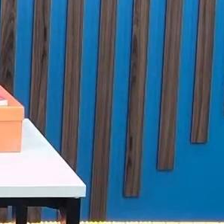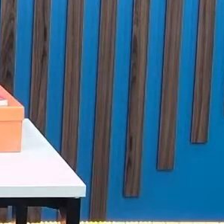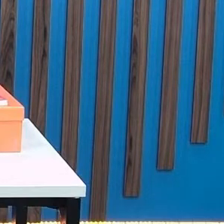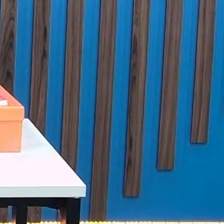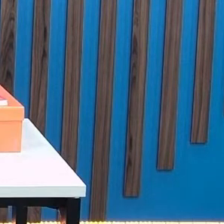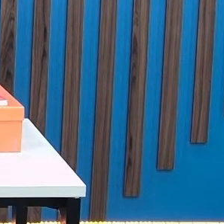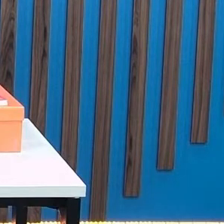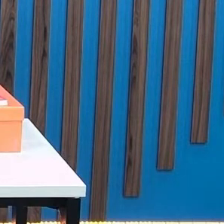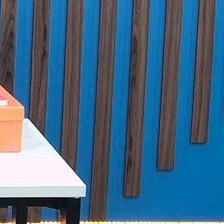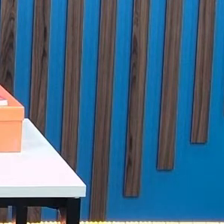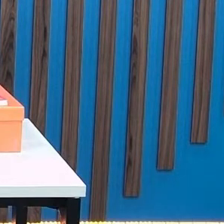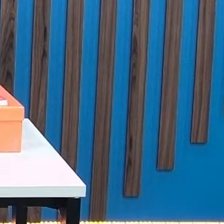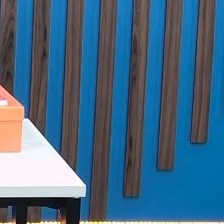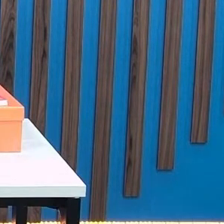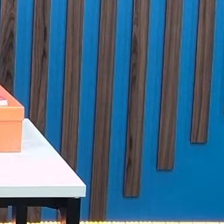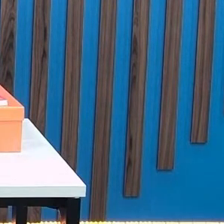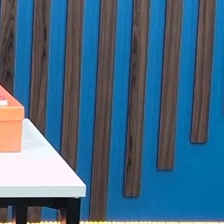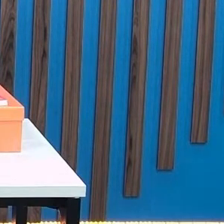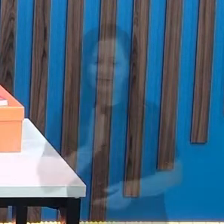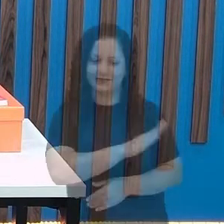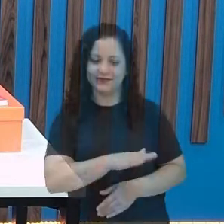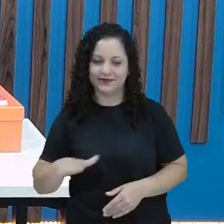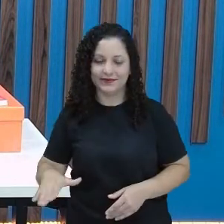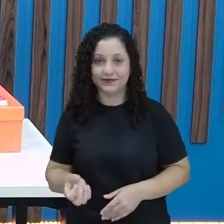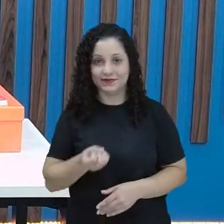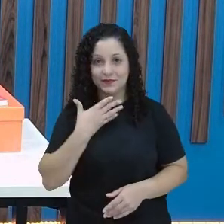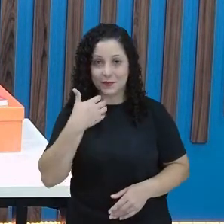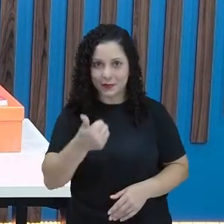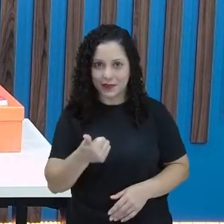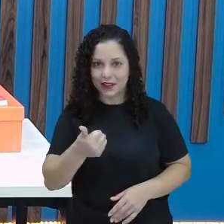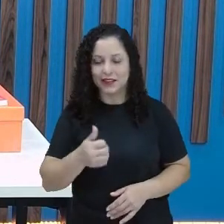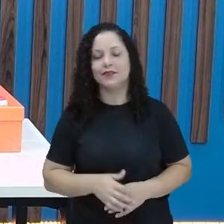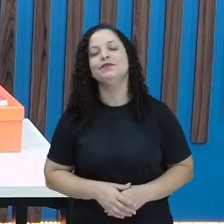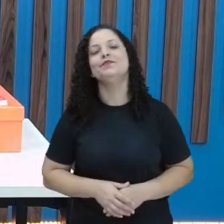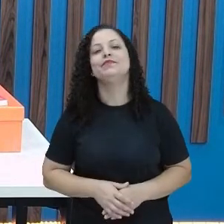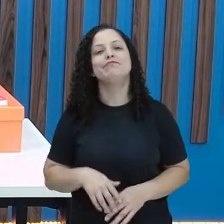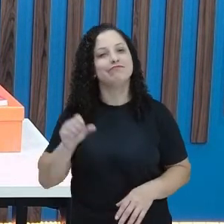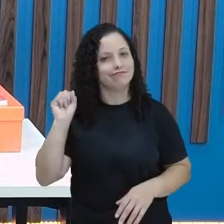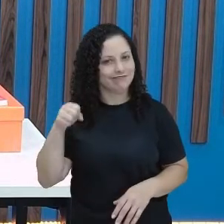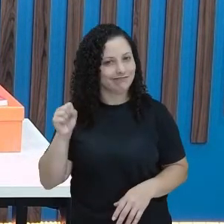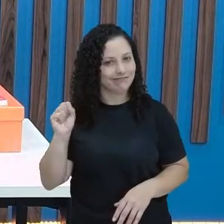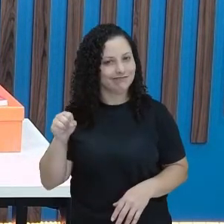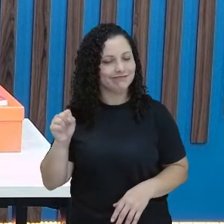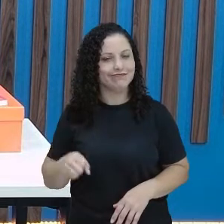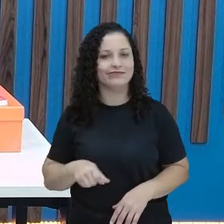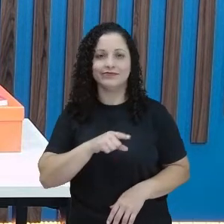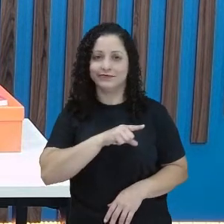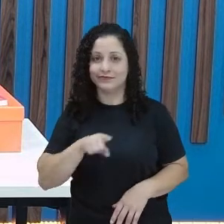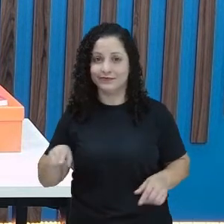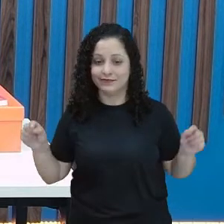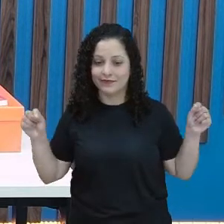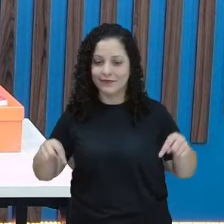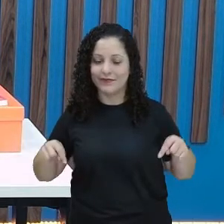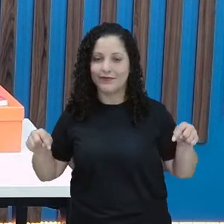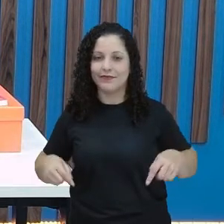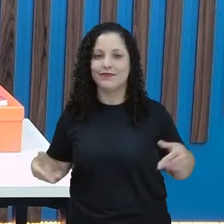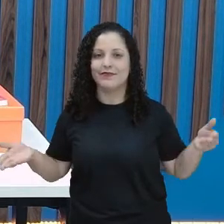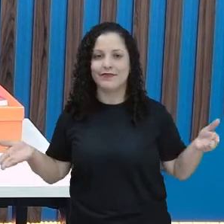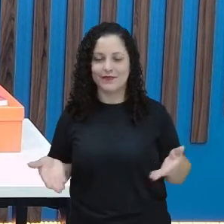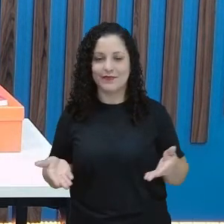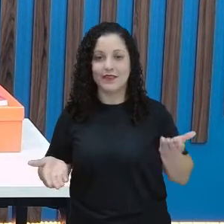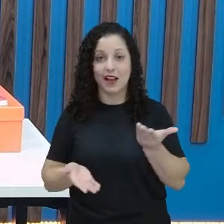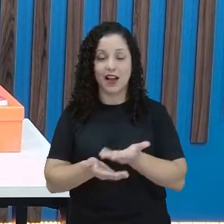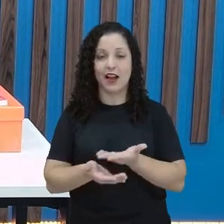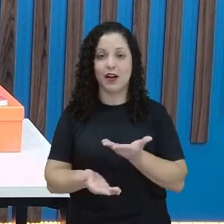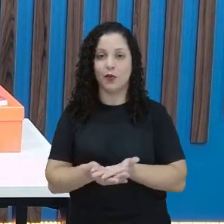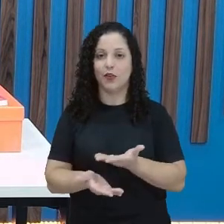Olá, crianças! Tudo bem com vocês? Espero que sim! Estamos aqui para mais uma aula,